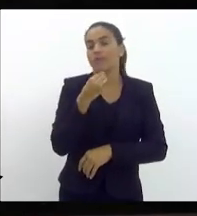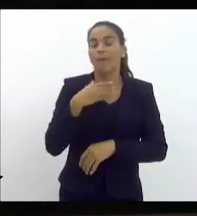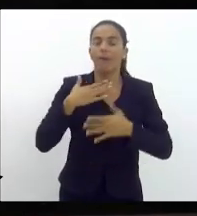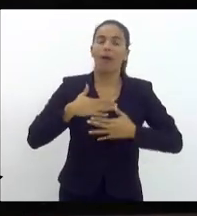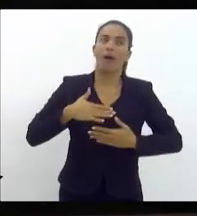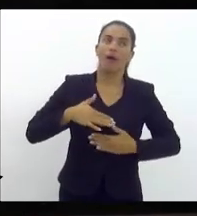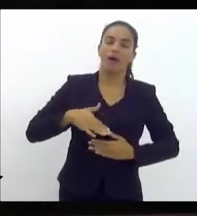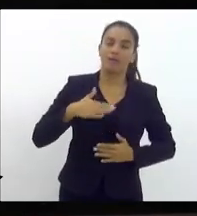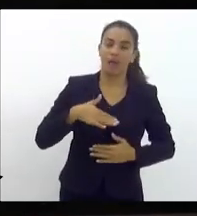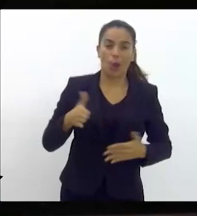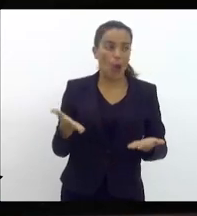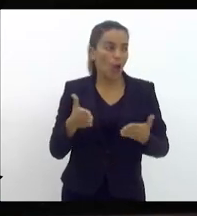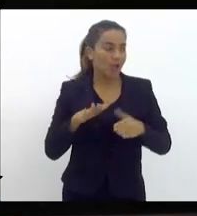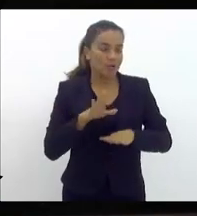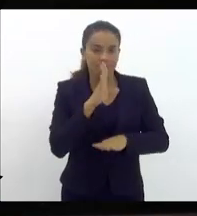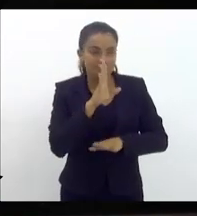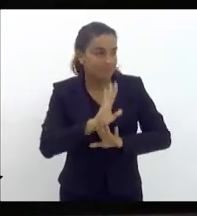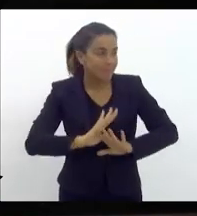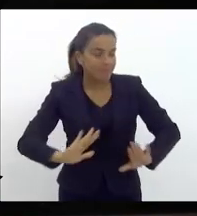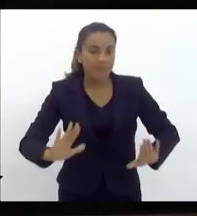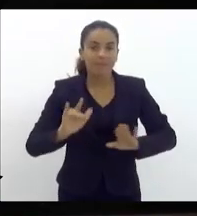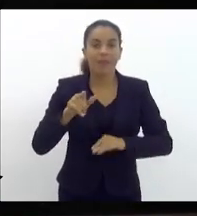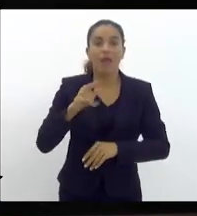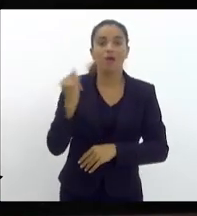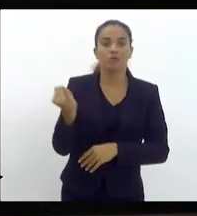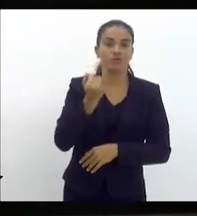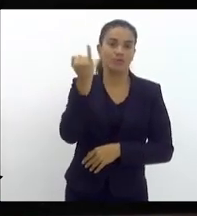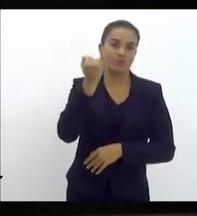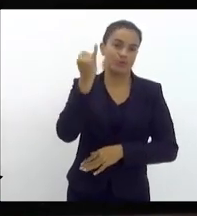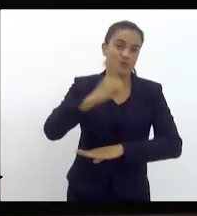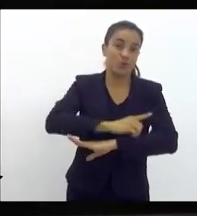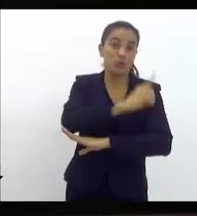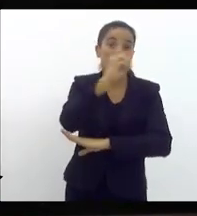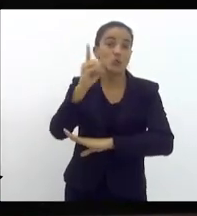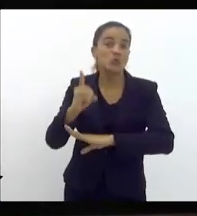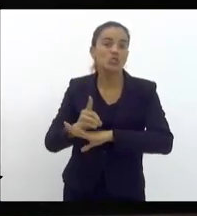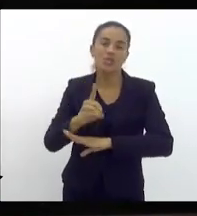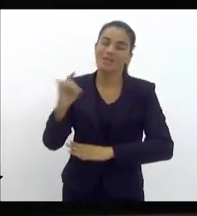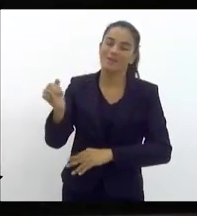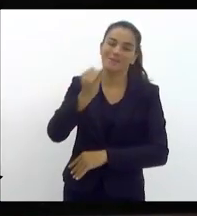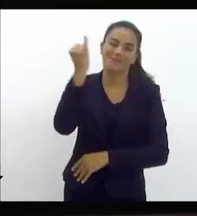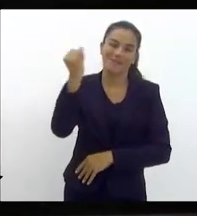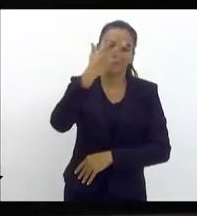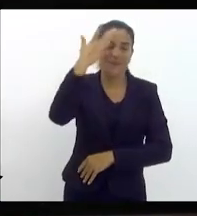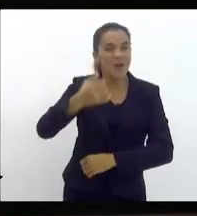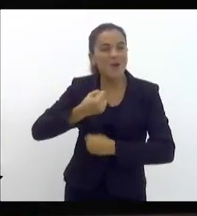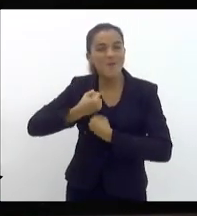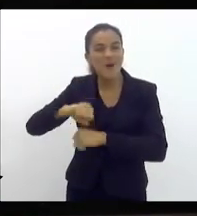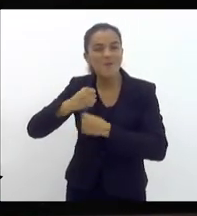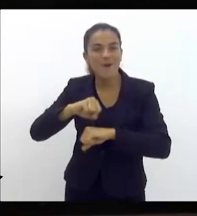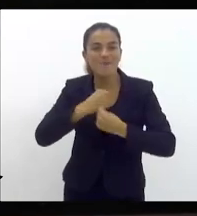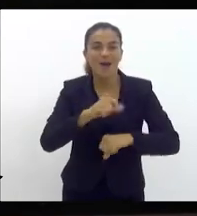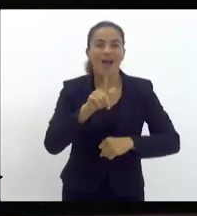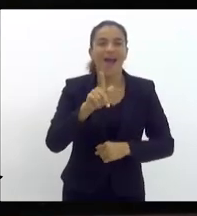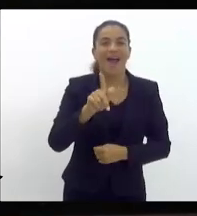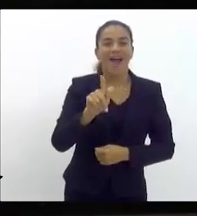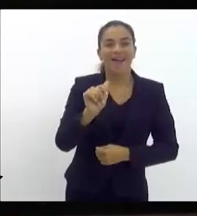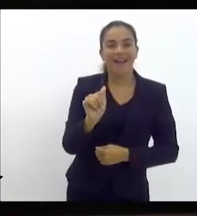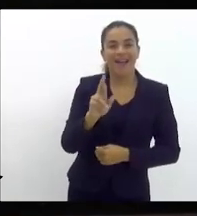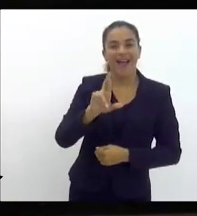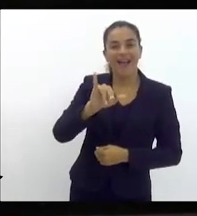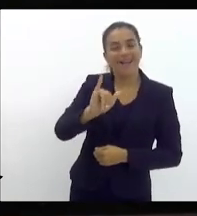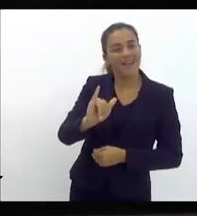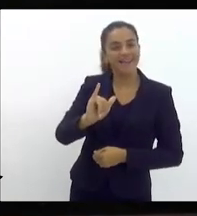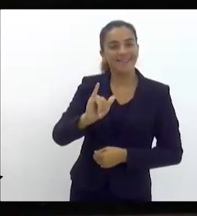tranquilo, dizer que hoje é um dia muito importante. Hoje é o dia do gari, que ninguém valoriza, deputado Dushpaolo. Por que o